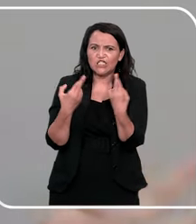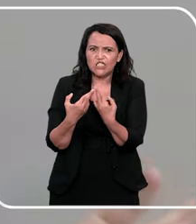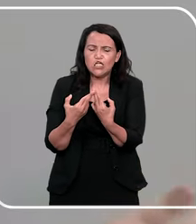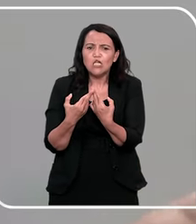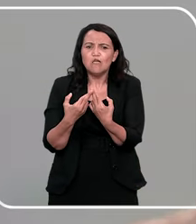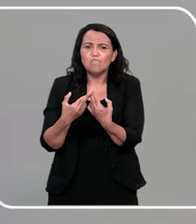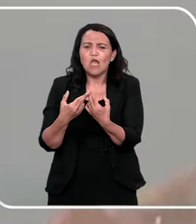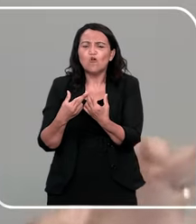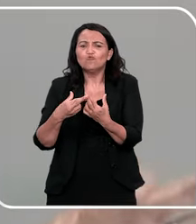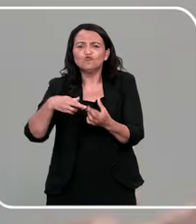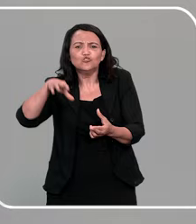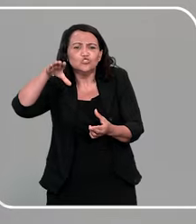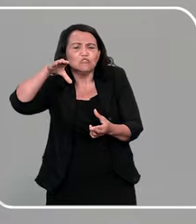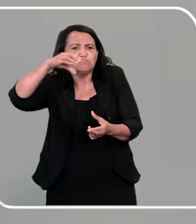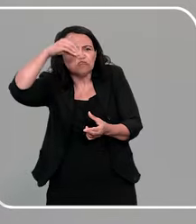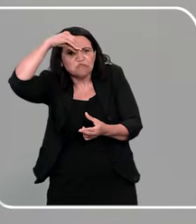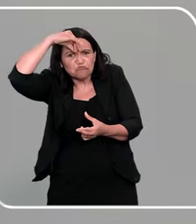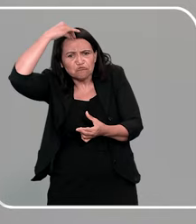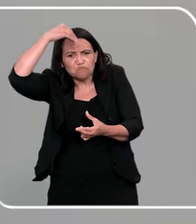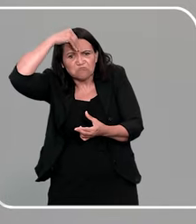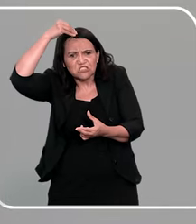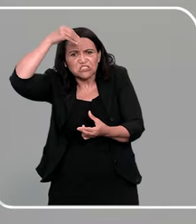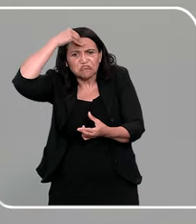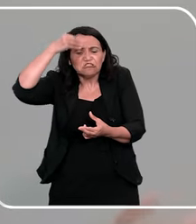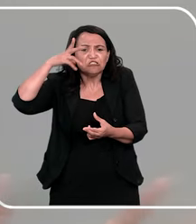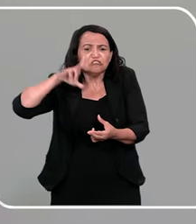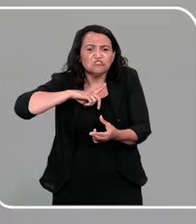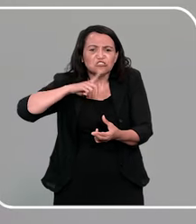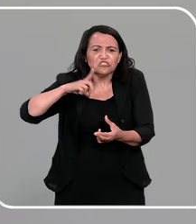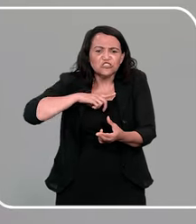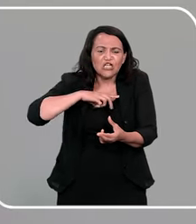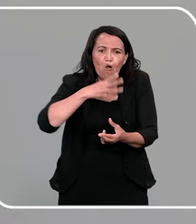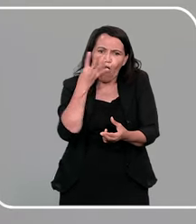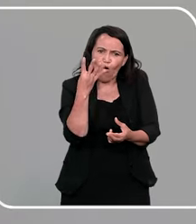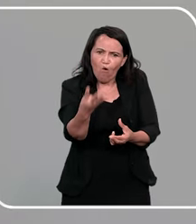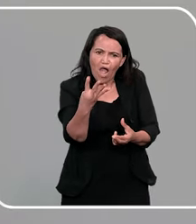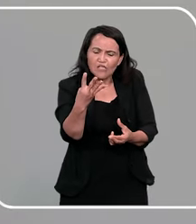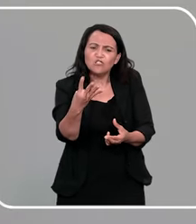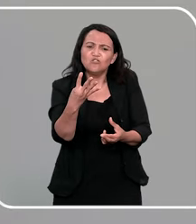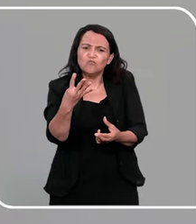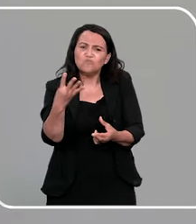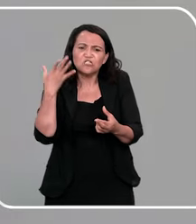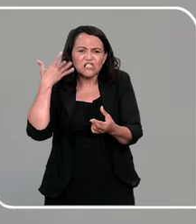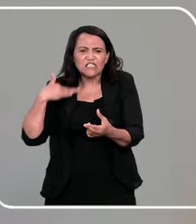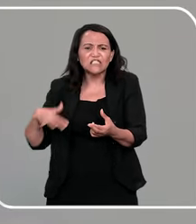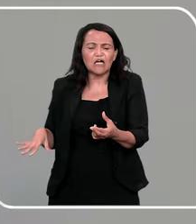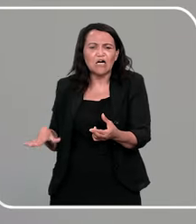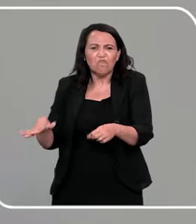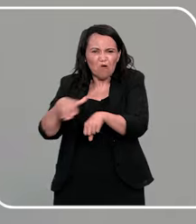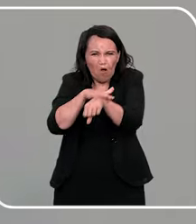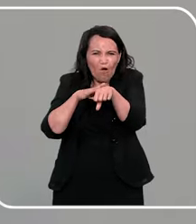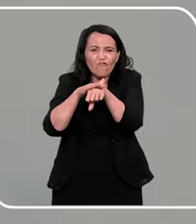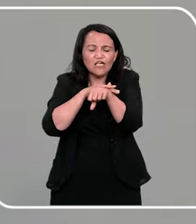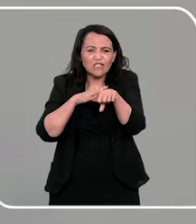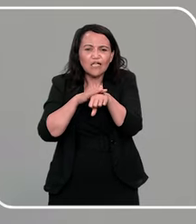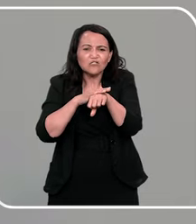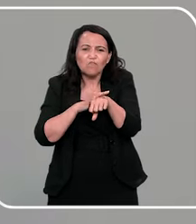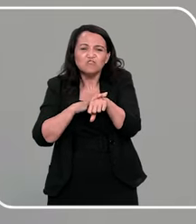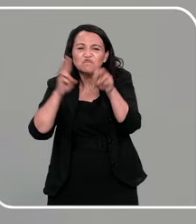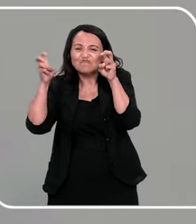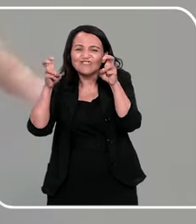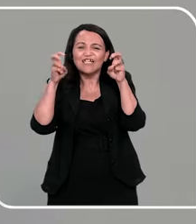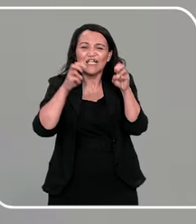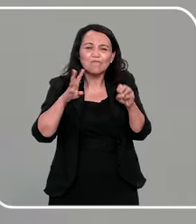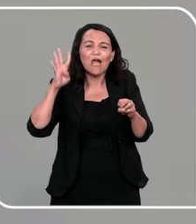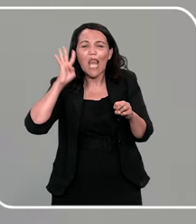uns três, umas quatro crianças, eu, criançada, vem cá, que eu vou conversar com vocês sobre uma coisa muito legal,